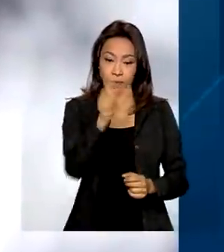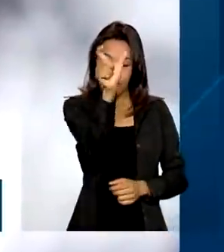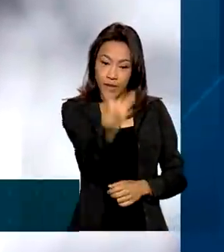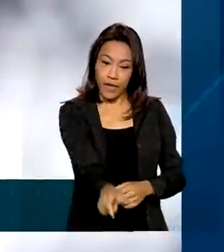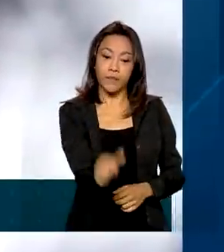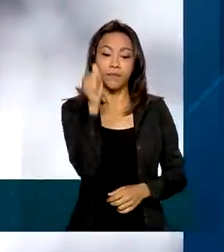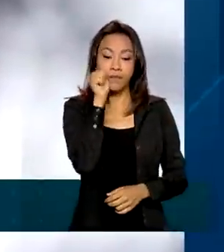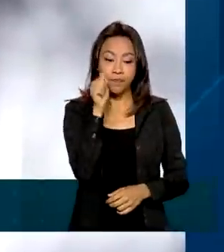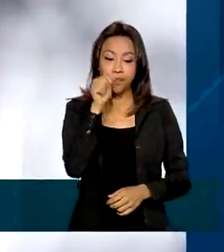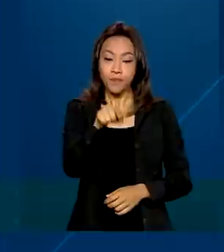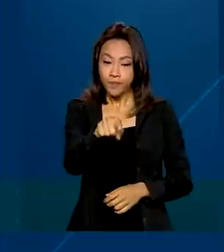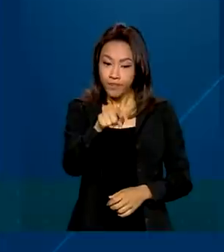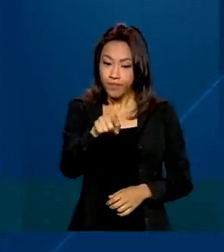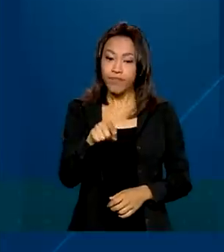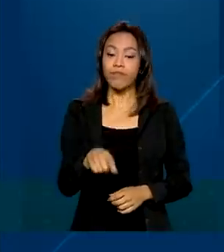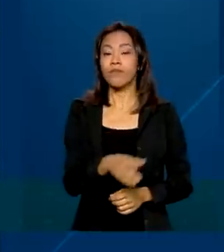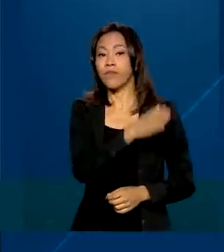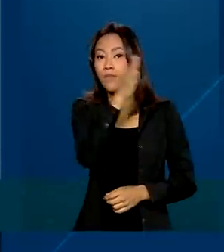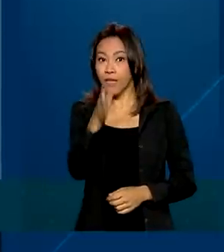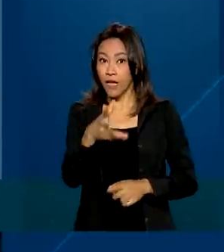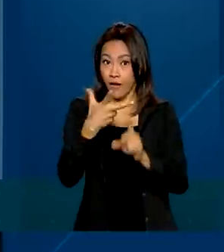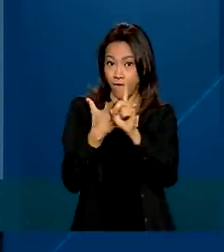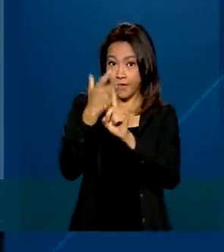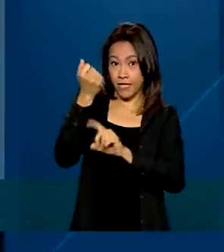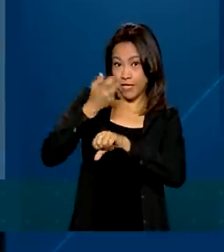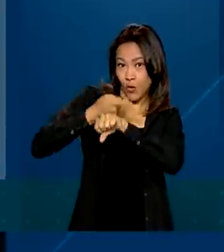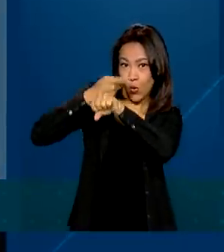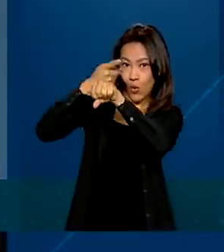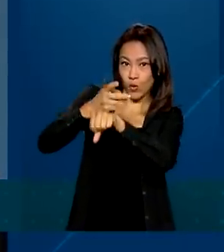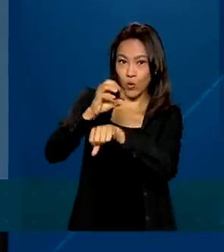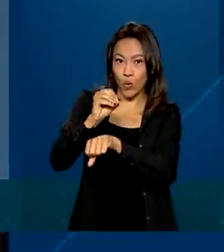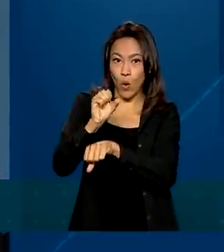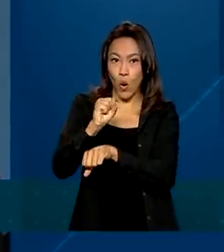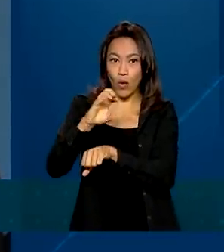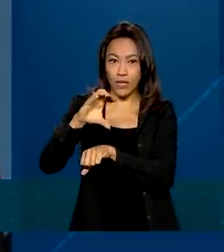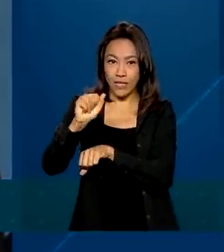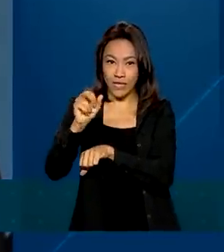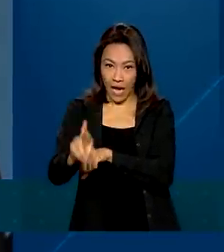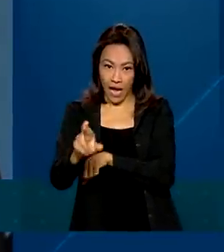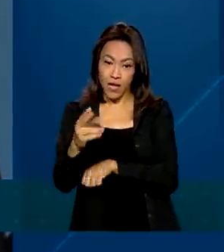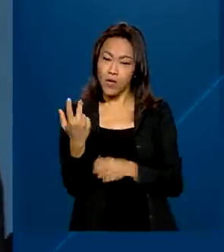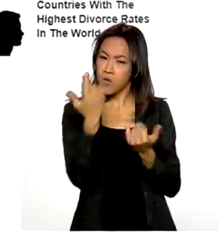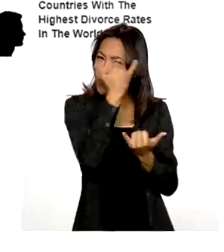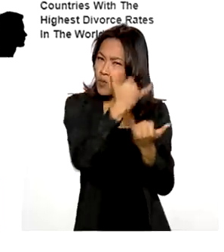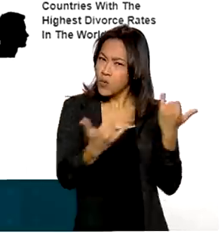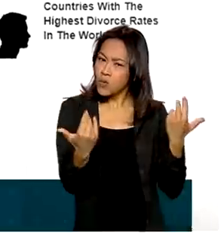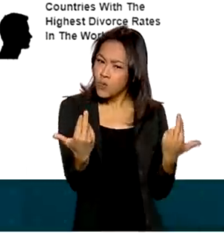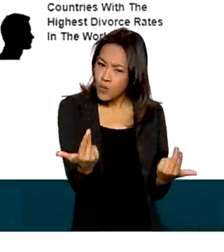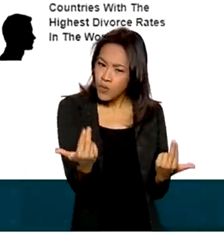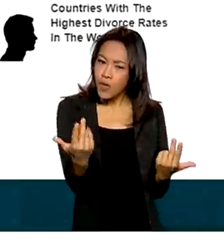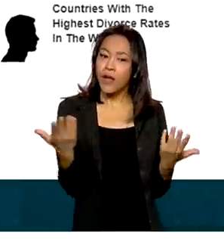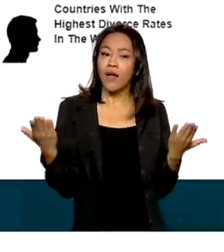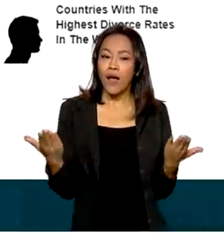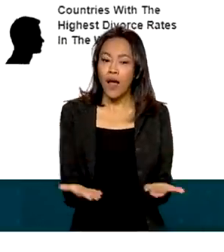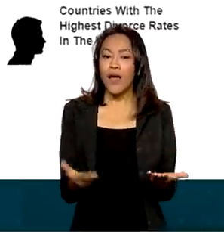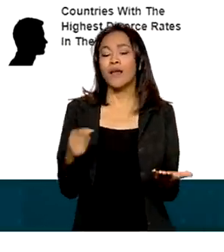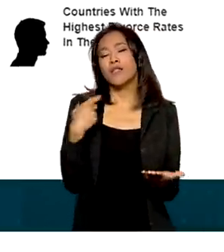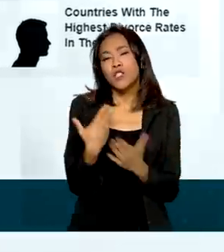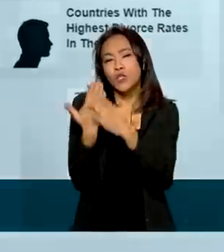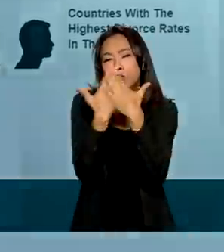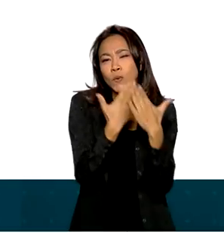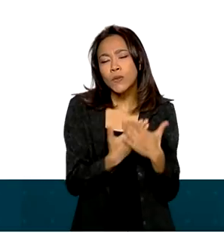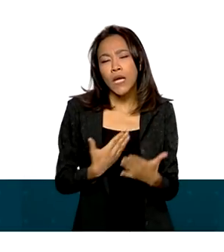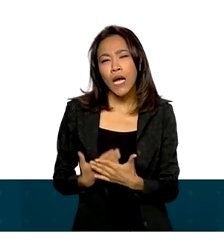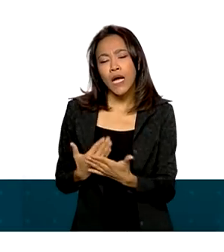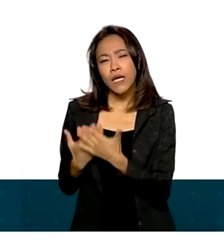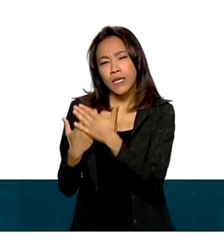ambiental Greta Thunberg, o vencedor do Oscar Anthony Hopkins. Em comum, uma condição hoje mais estudada